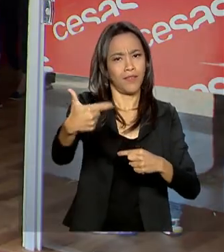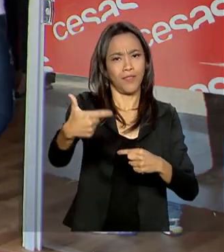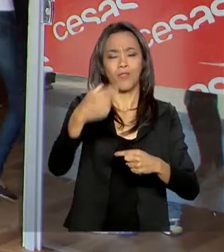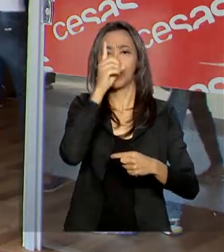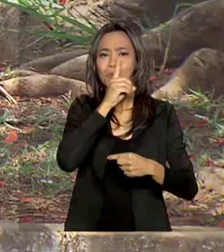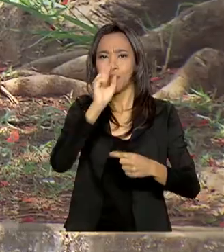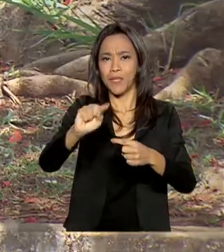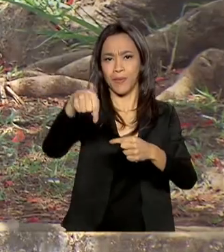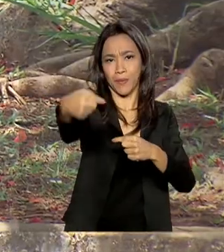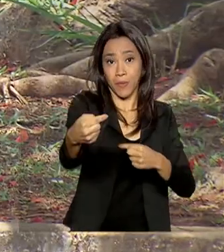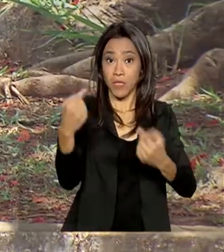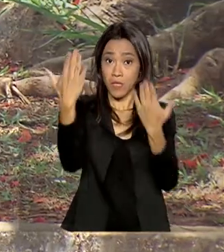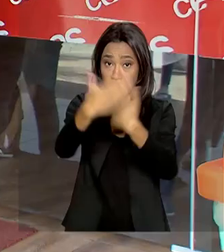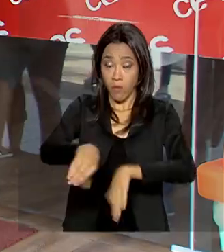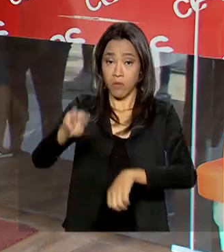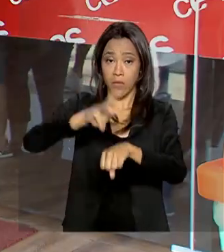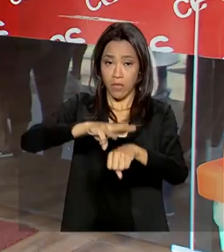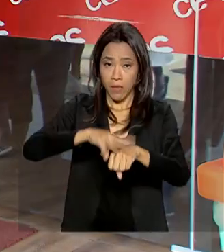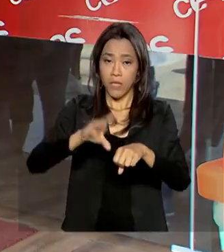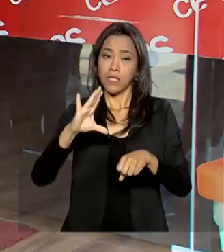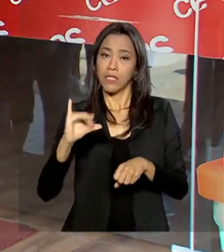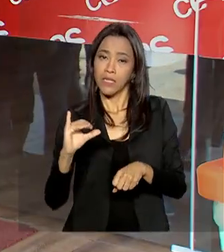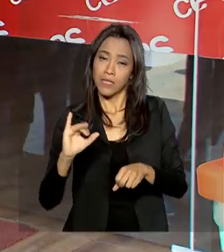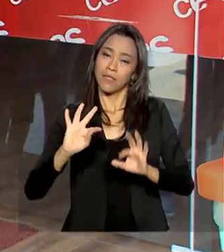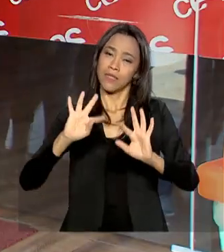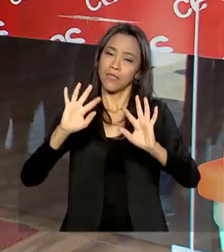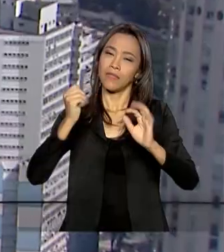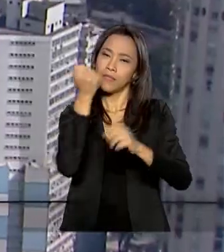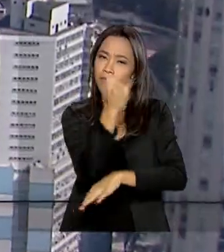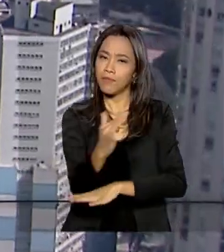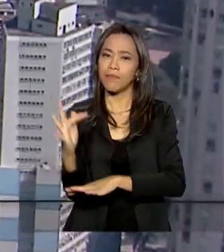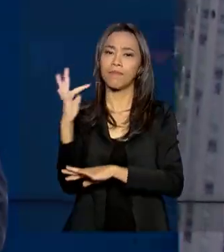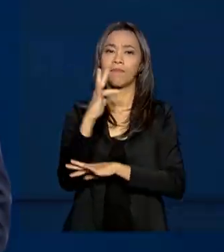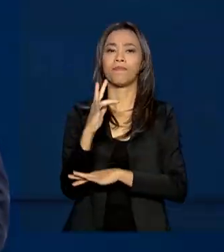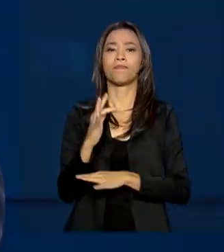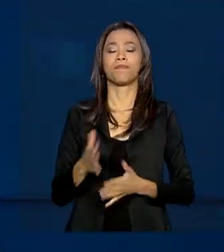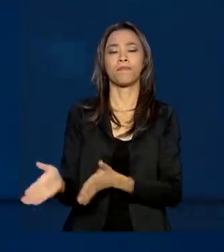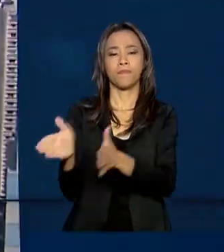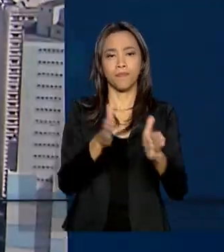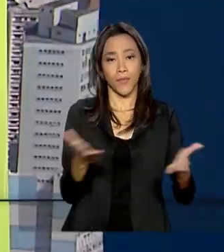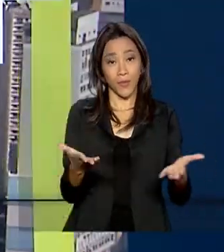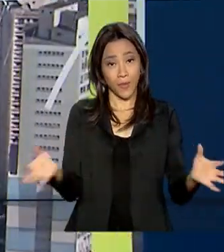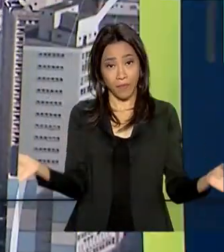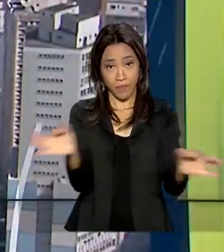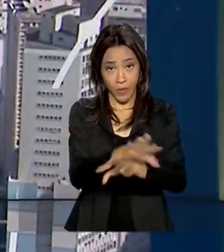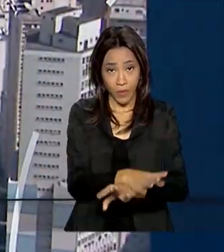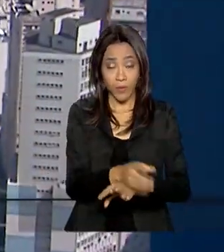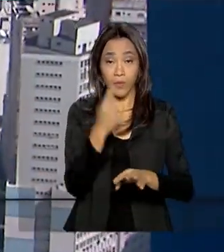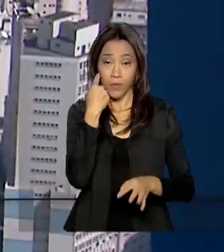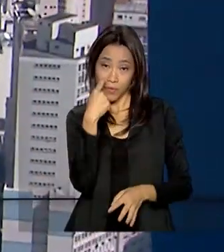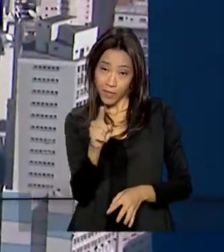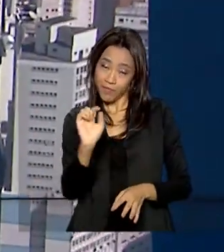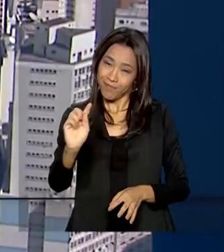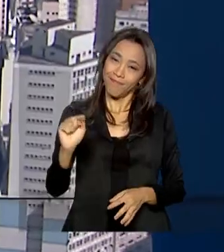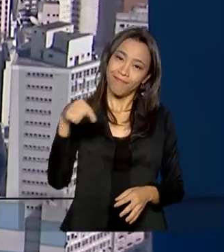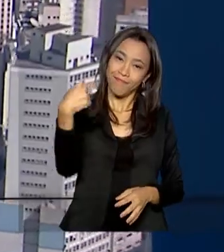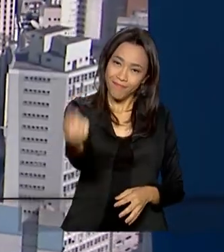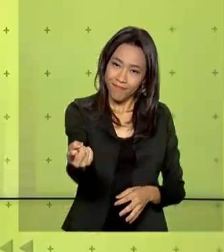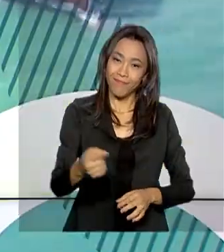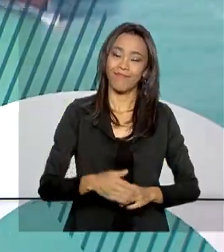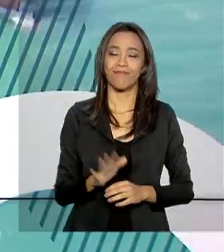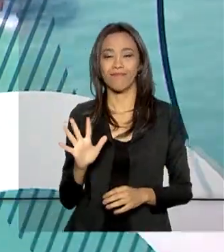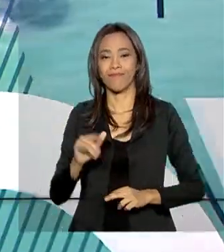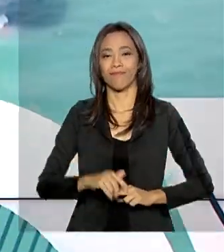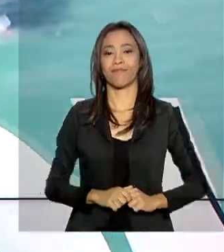com as provas de Matemática e Ciências da Natureza. O governo agora fica por aqui. Nos vemos na próxima edição.